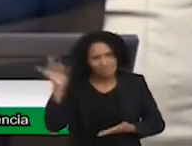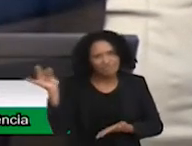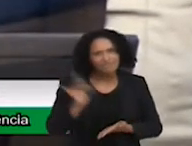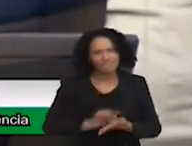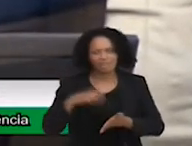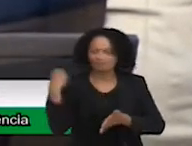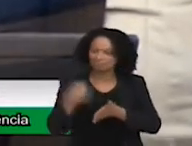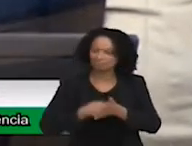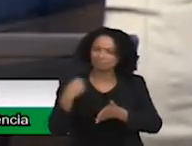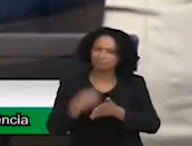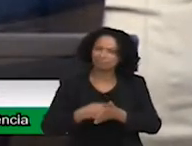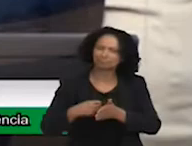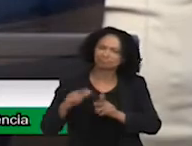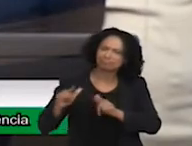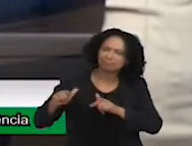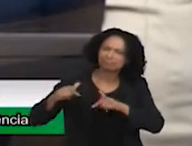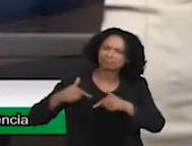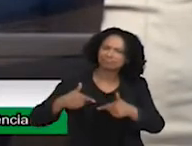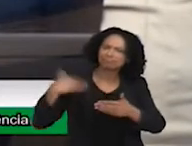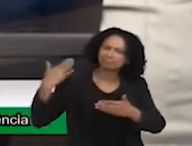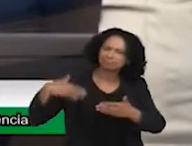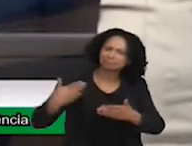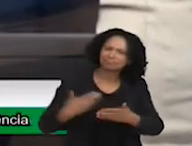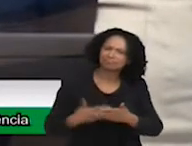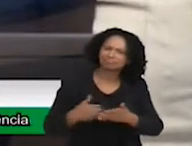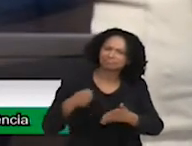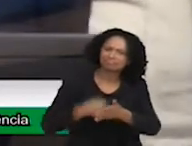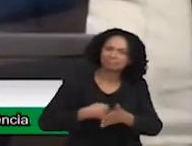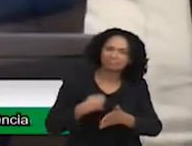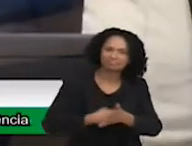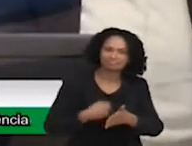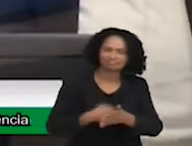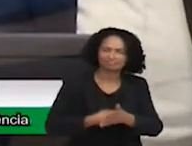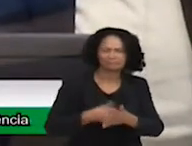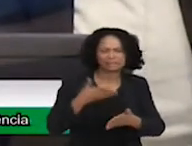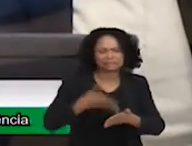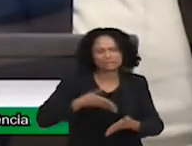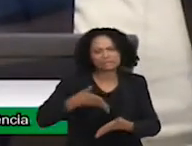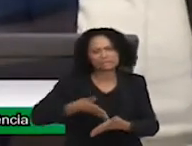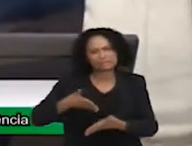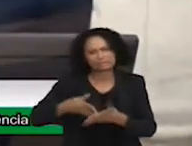dessas nossas dificuldades, principalmente as ruas.